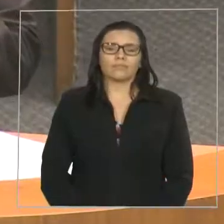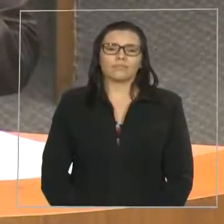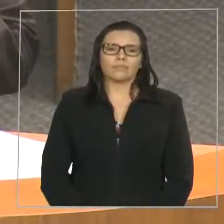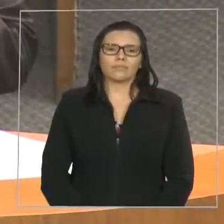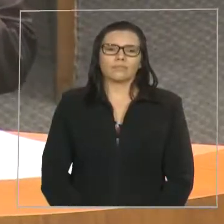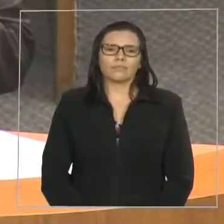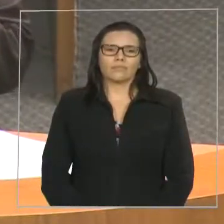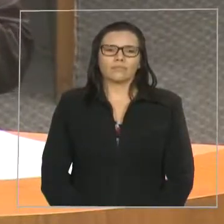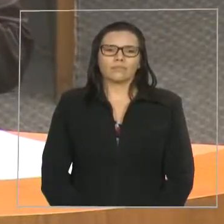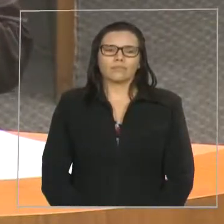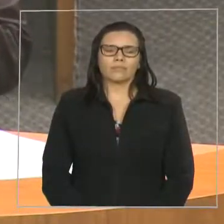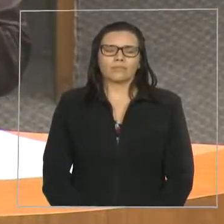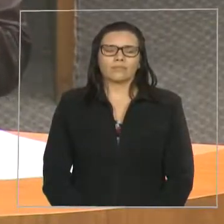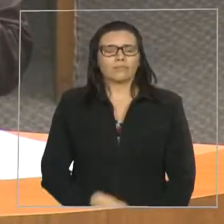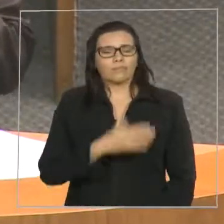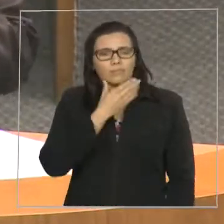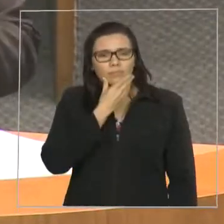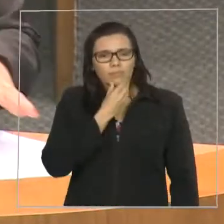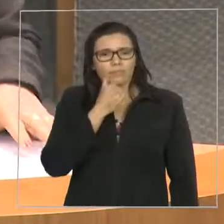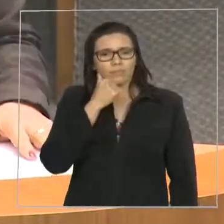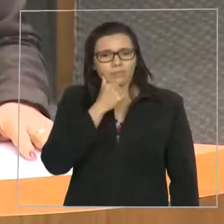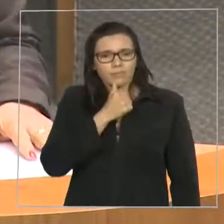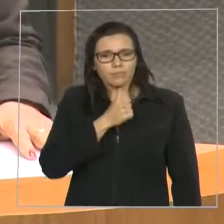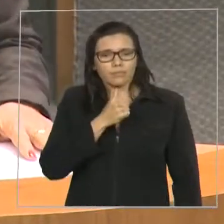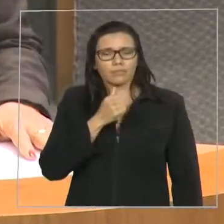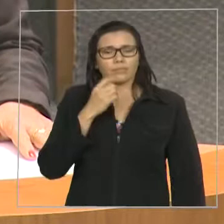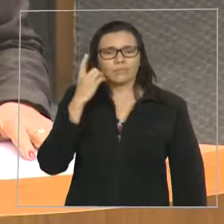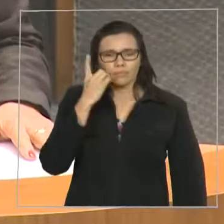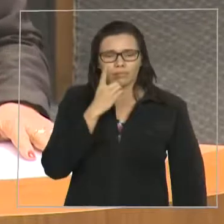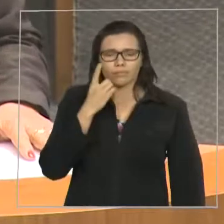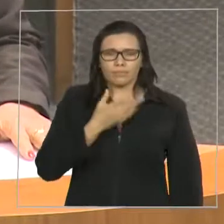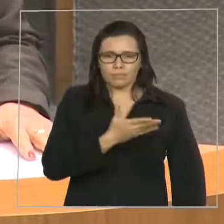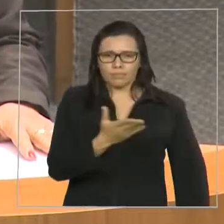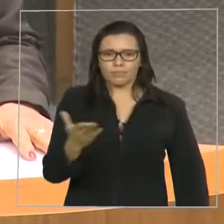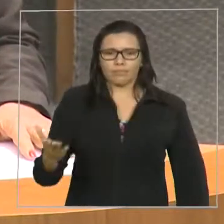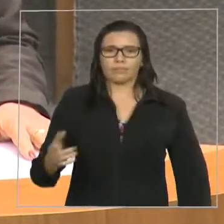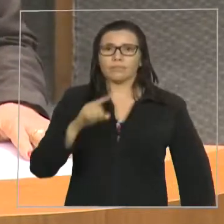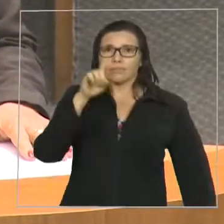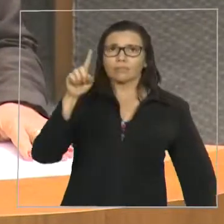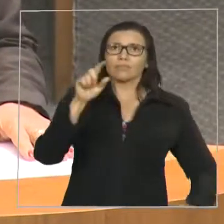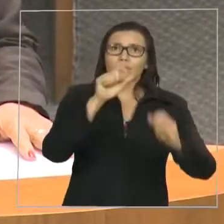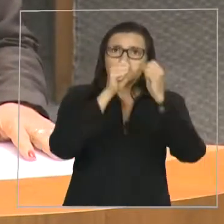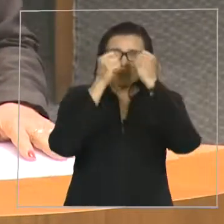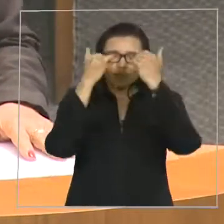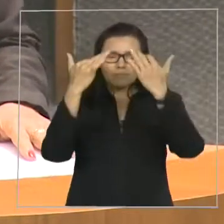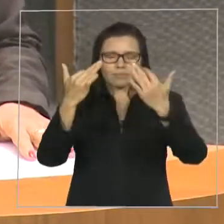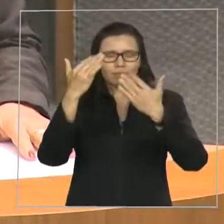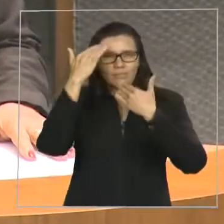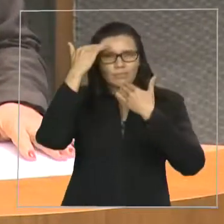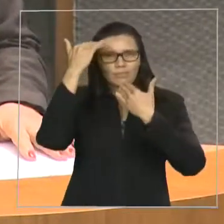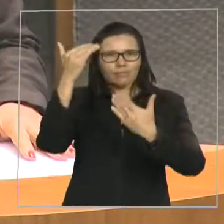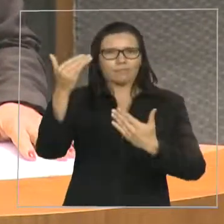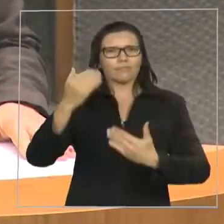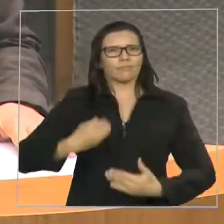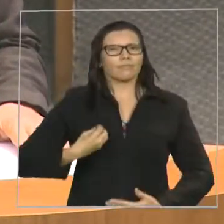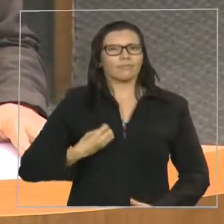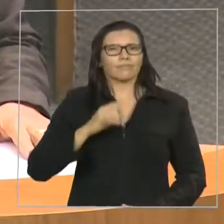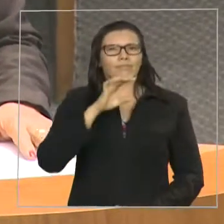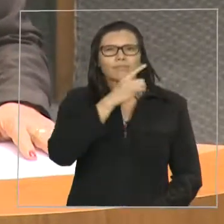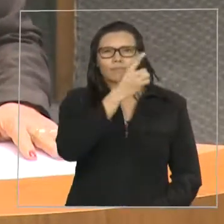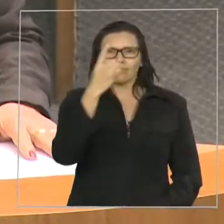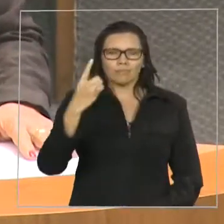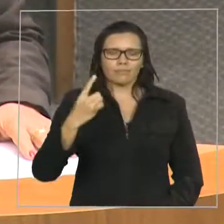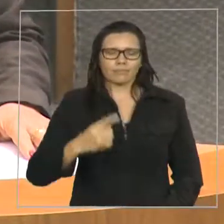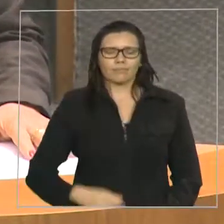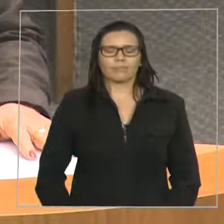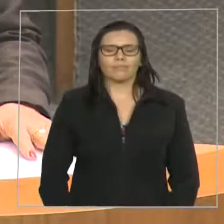senhoras e senhores parlamentares, senhores da galeria, obrigada pela presença de vocês,